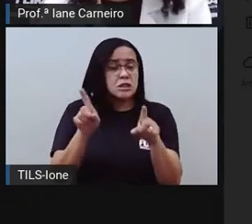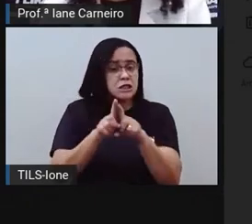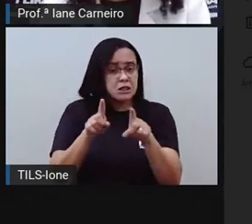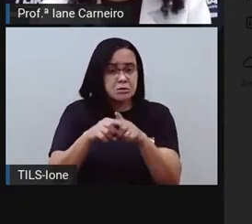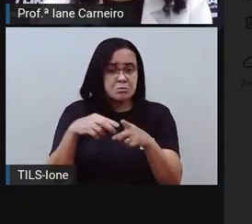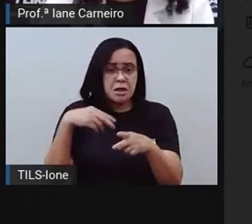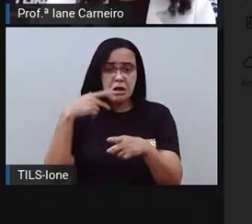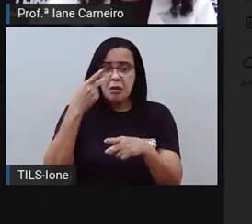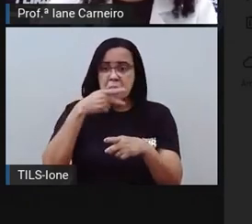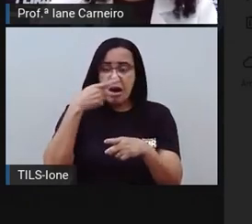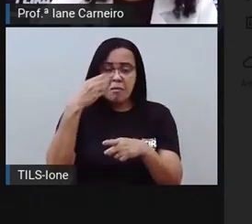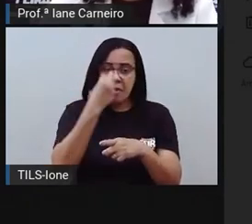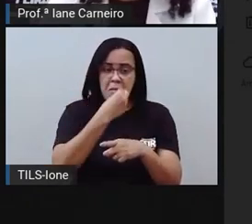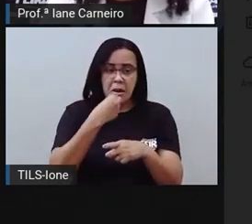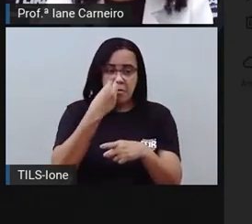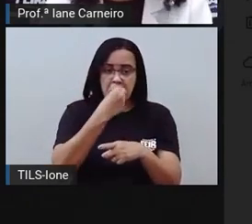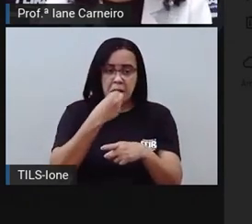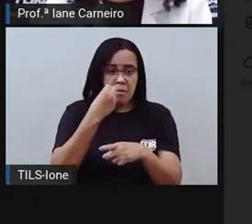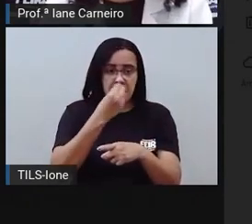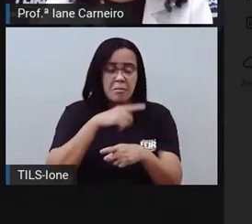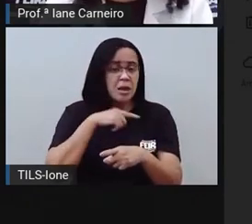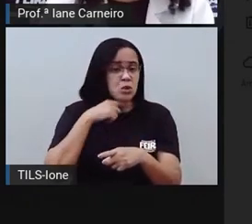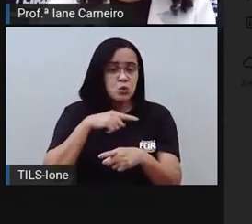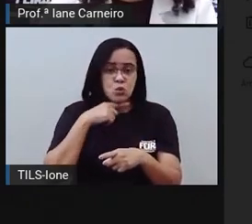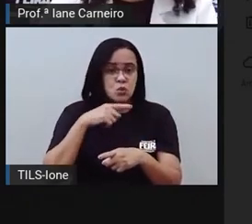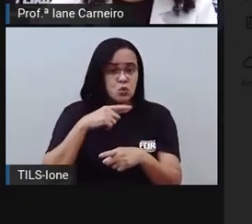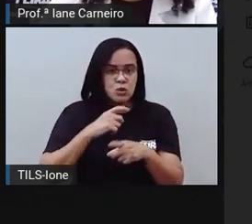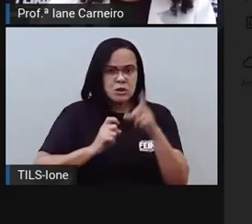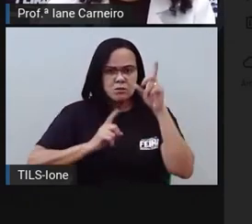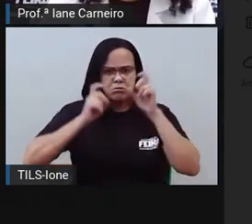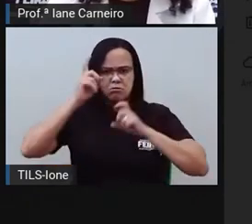conversavam através de gestos.